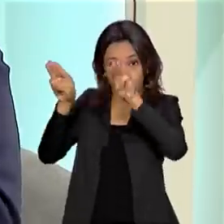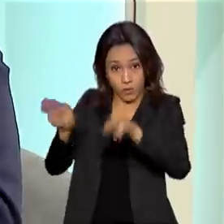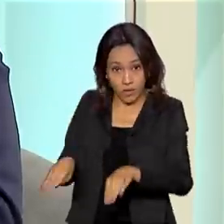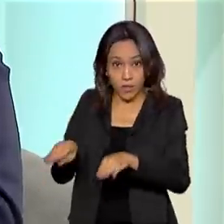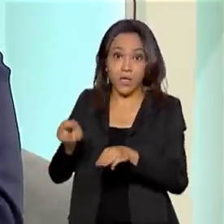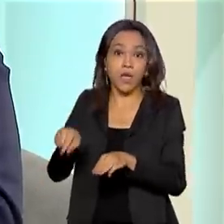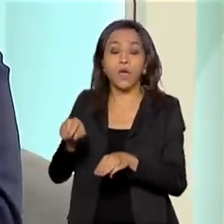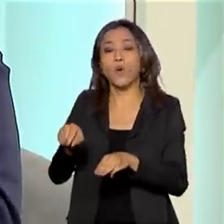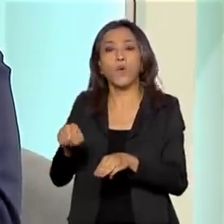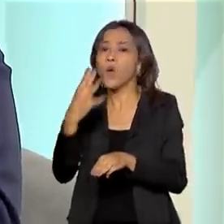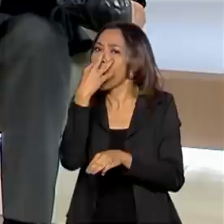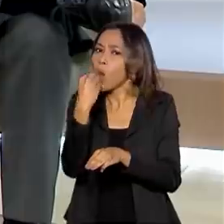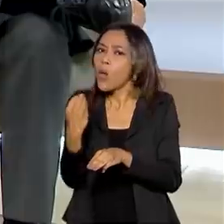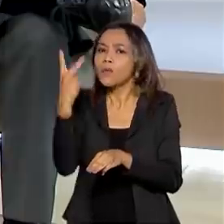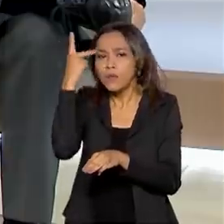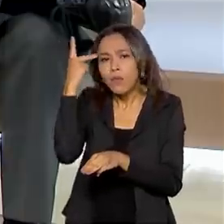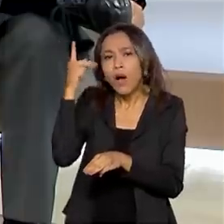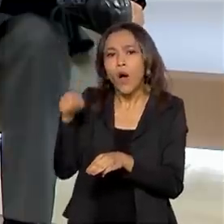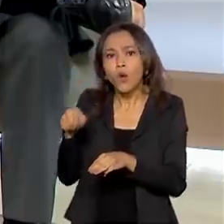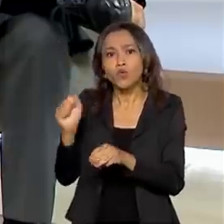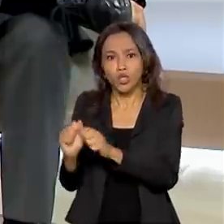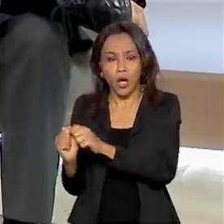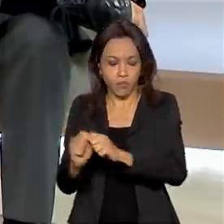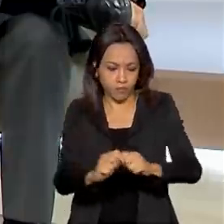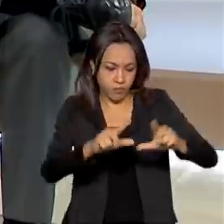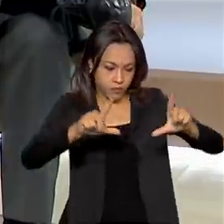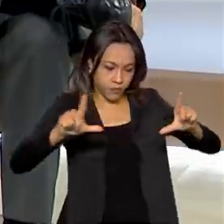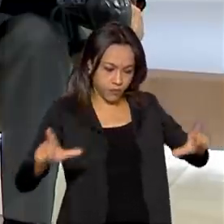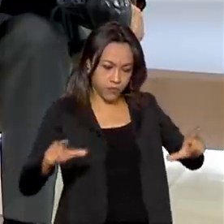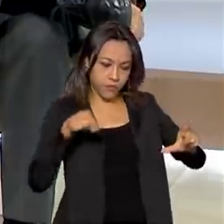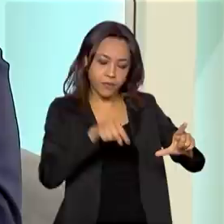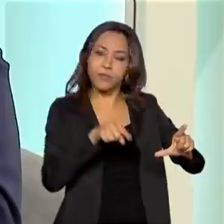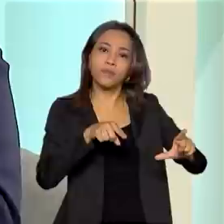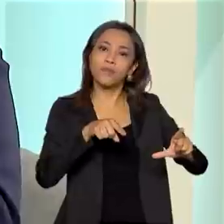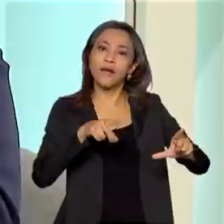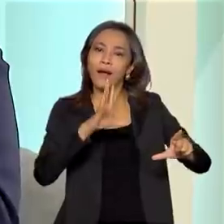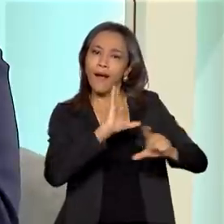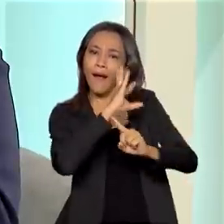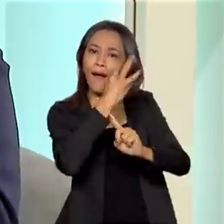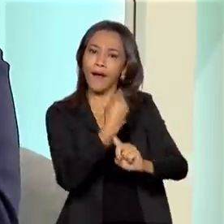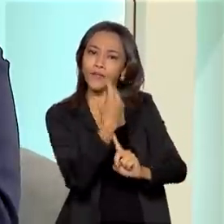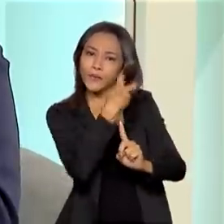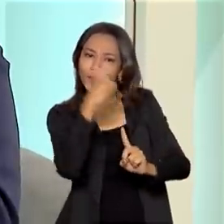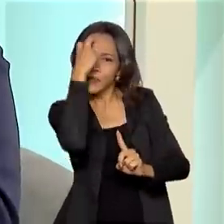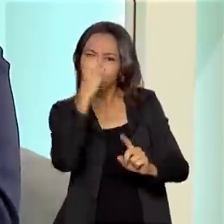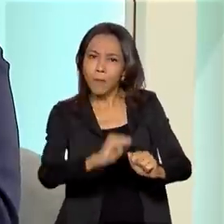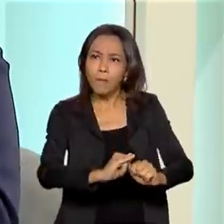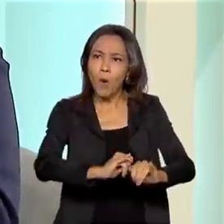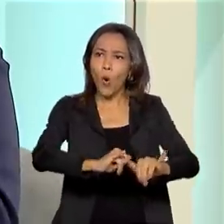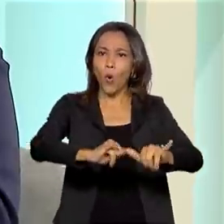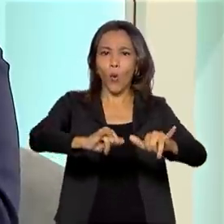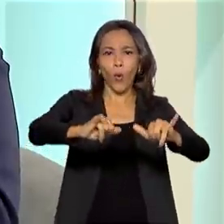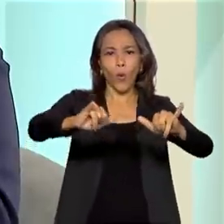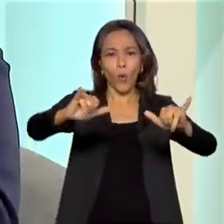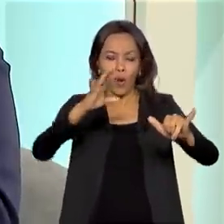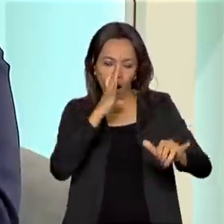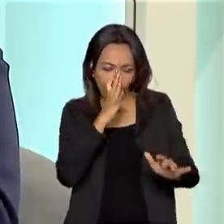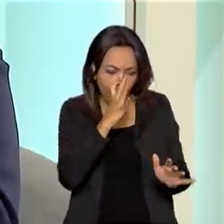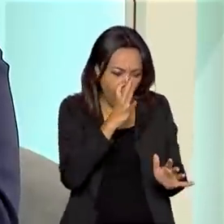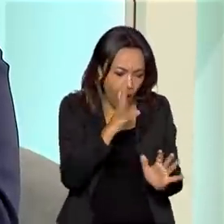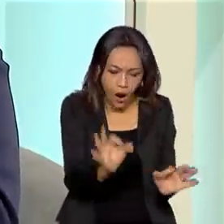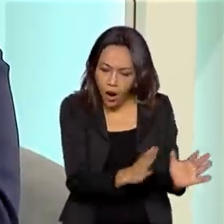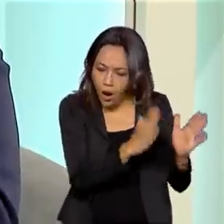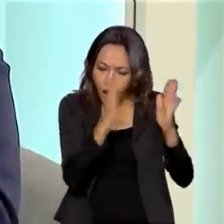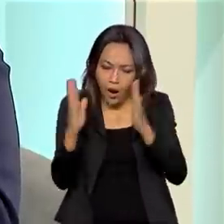a sua página na plataforma da Google, Arte e Cultura, e disponibilizou uma exposição que comemora um